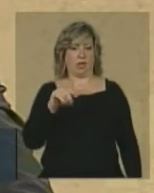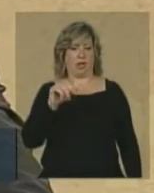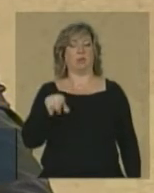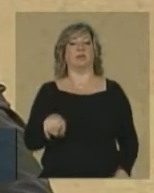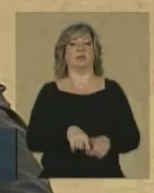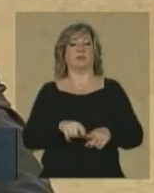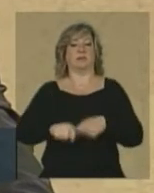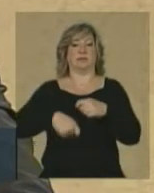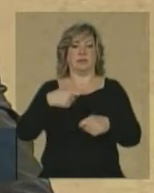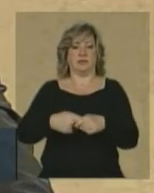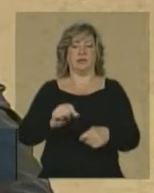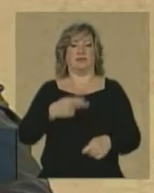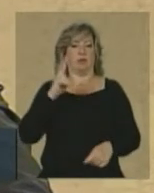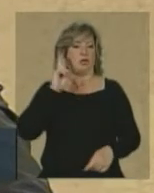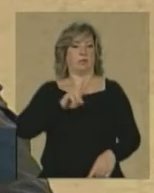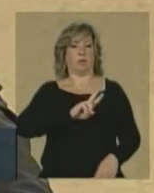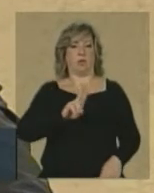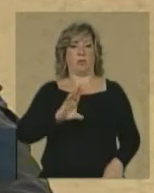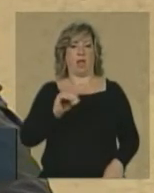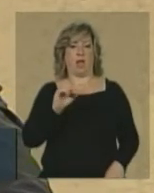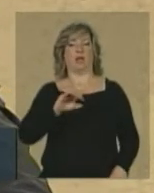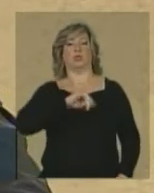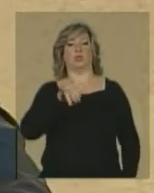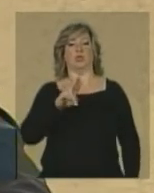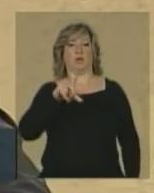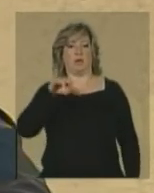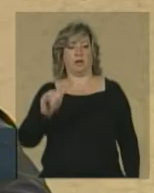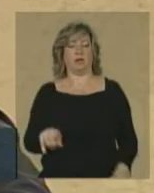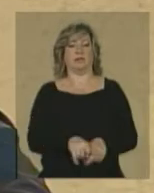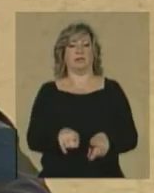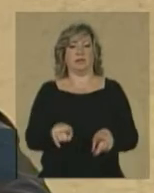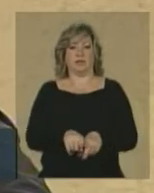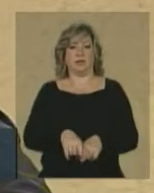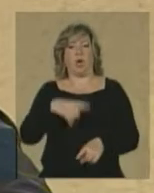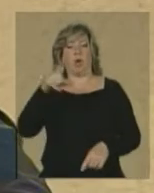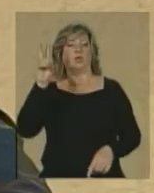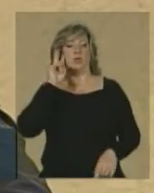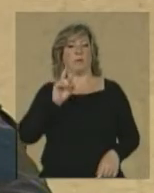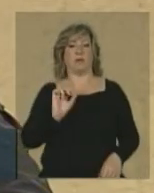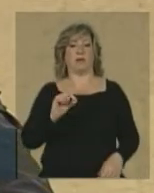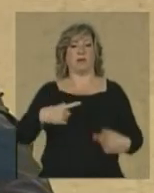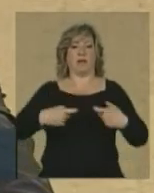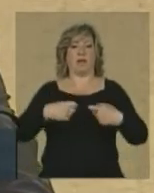proferida no caso Júlia Gomes Lund e outros relativo à guerrilha do Araguaia.